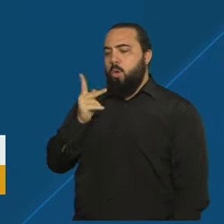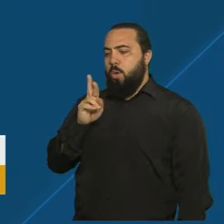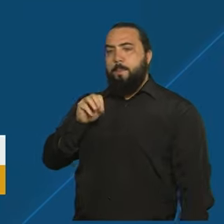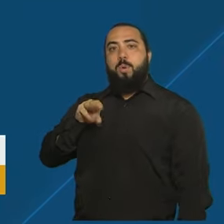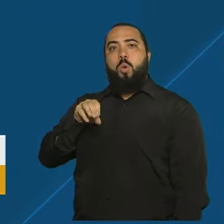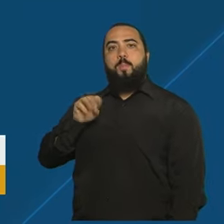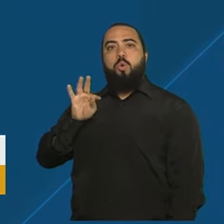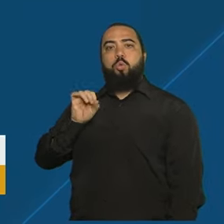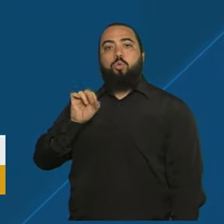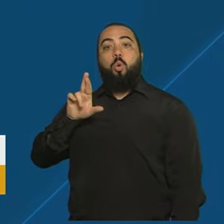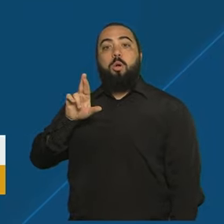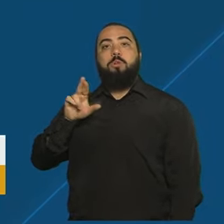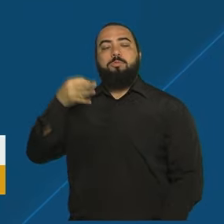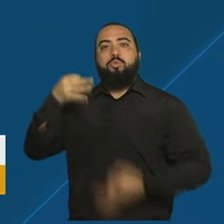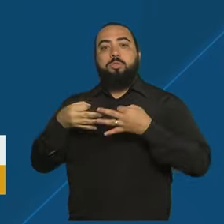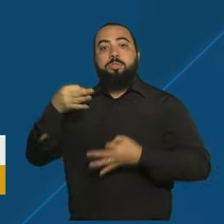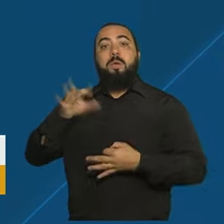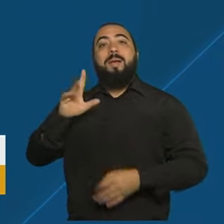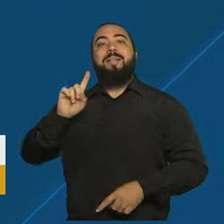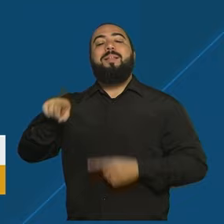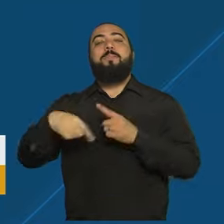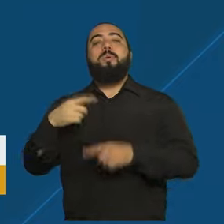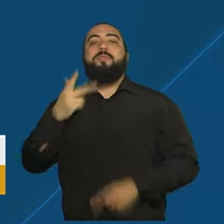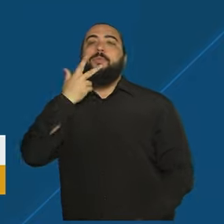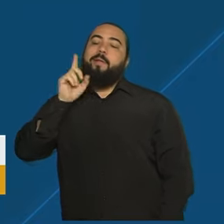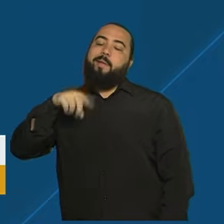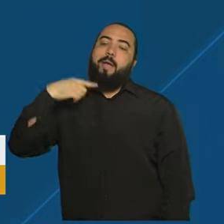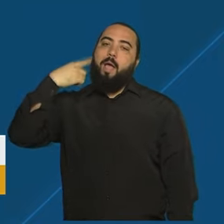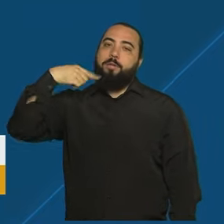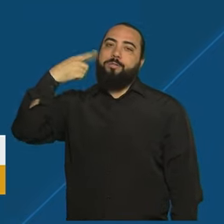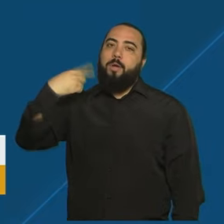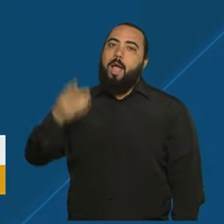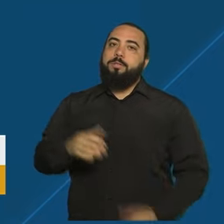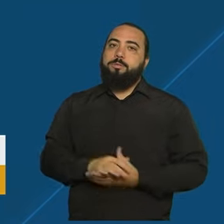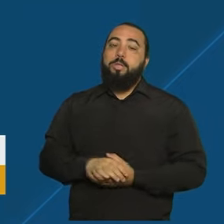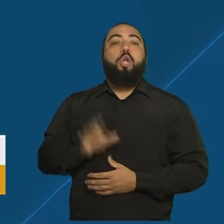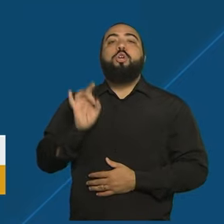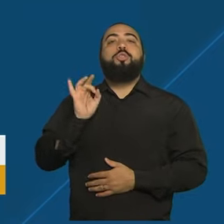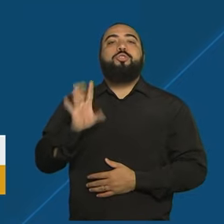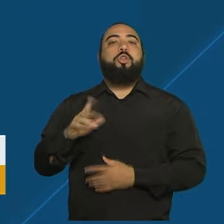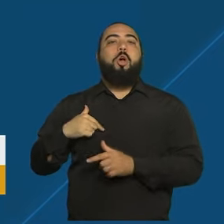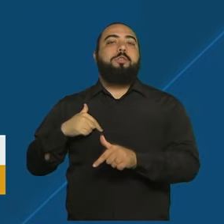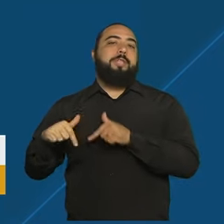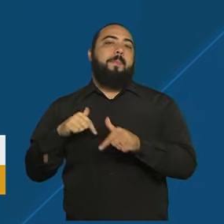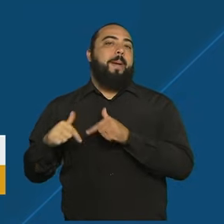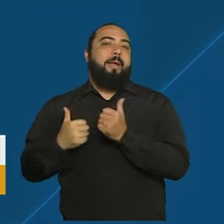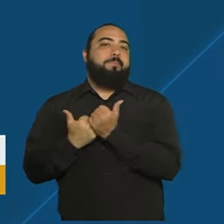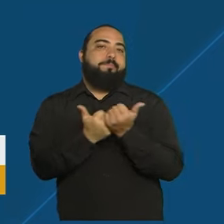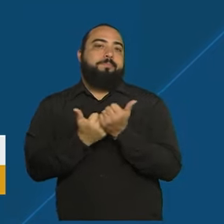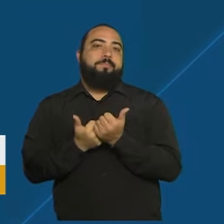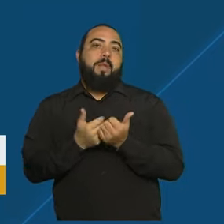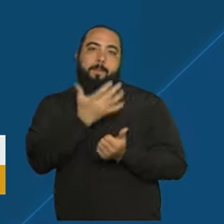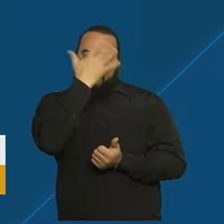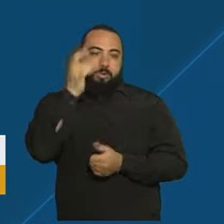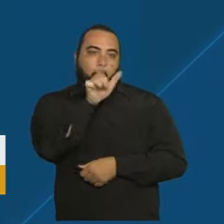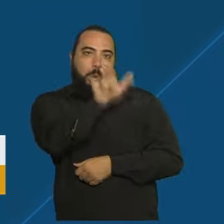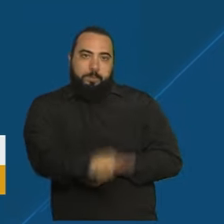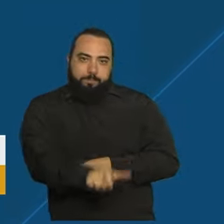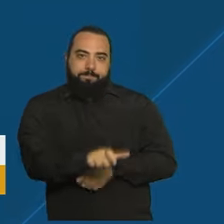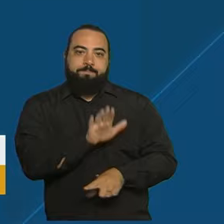justiça, mas logo depois afirmou ser advogado e que estava apenas prestando serviço a uma vítima.